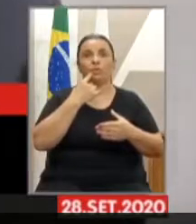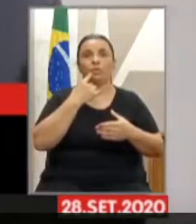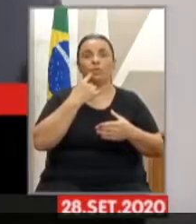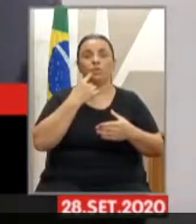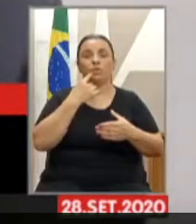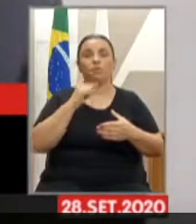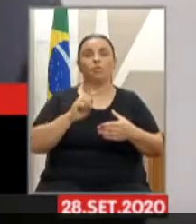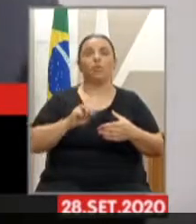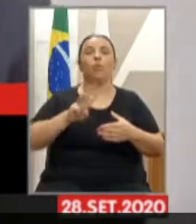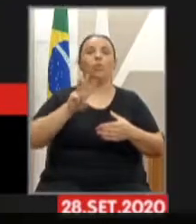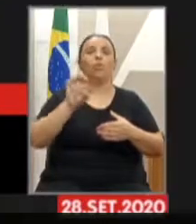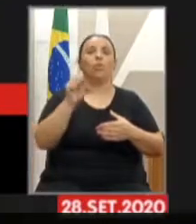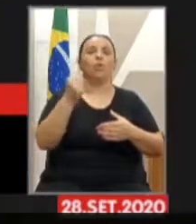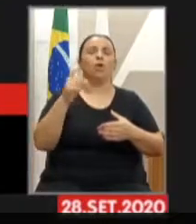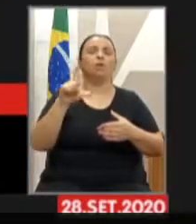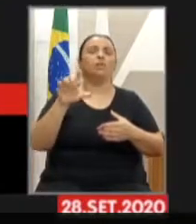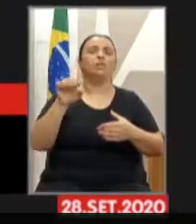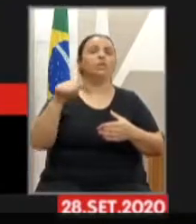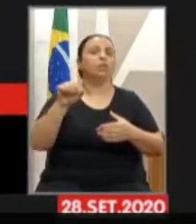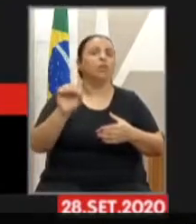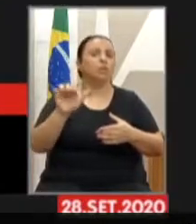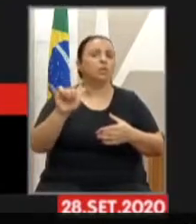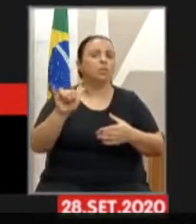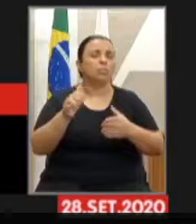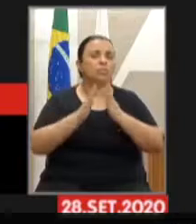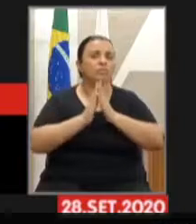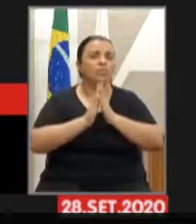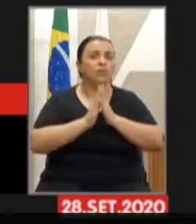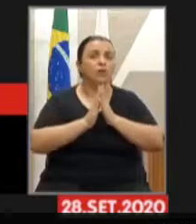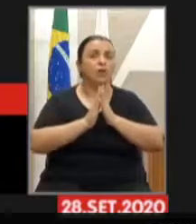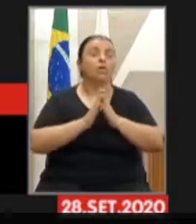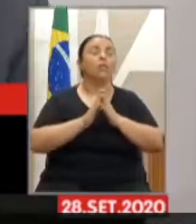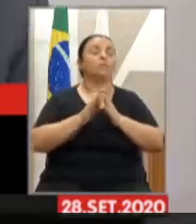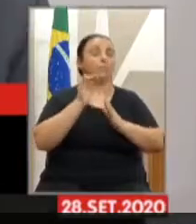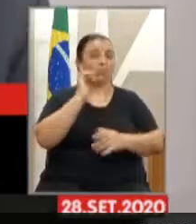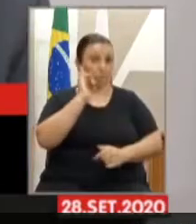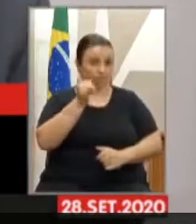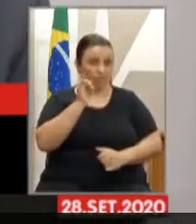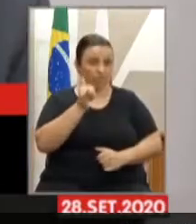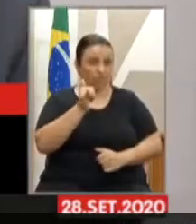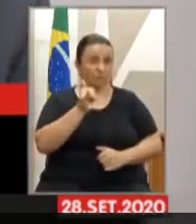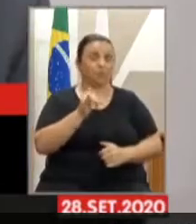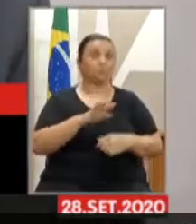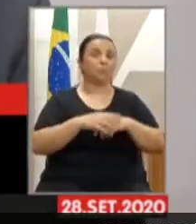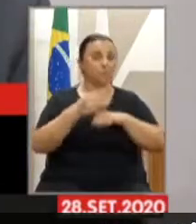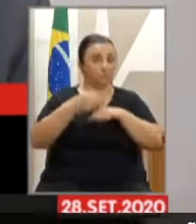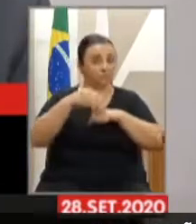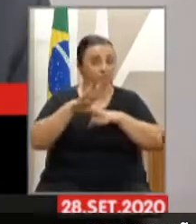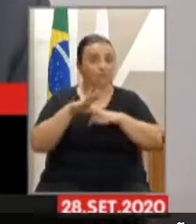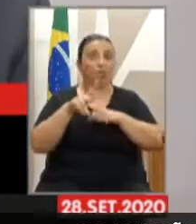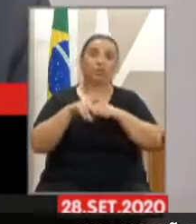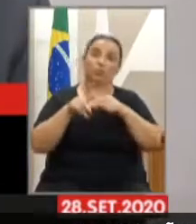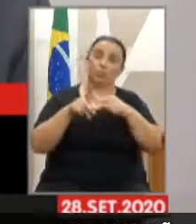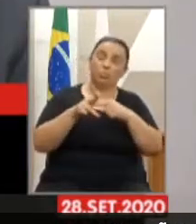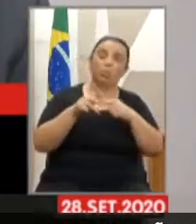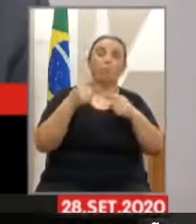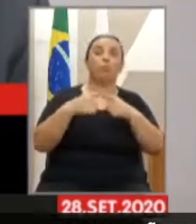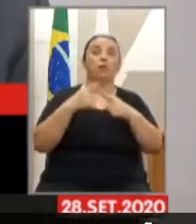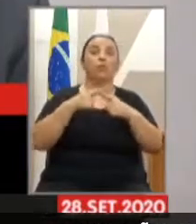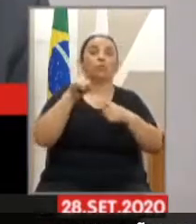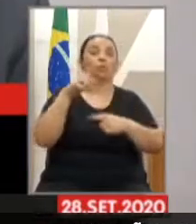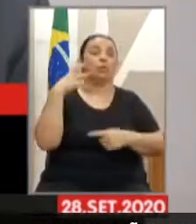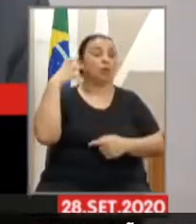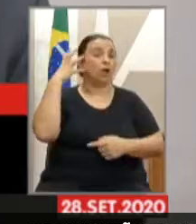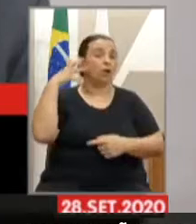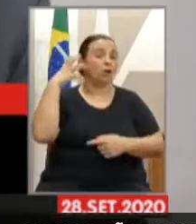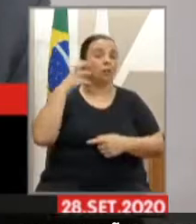ativação... me ouvindo, Wesley? Estou ouvindo. Deixa eu te falar, eu vou preferir interromper porque a qualidade do seu som está muito